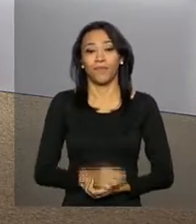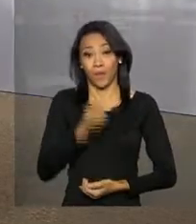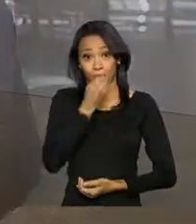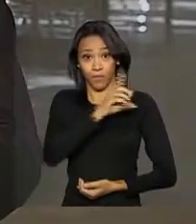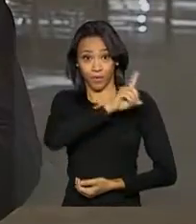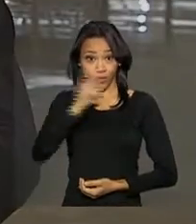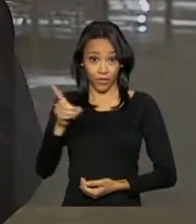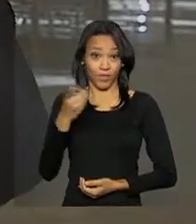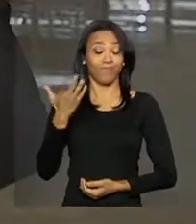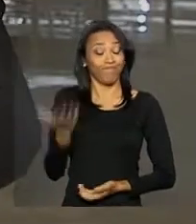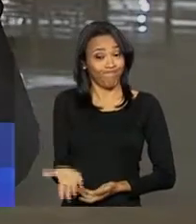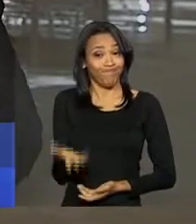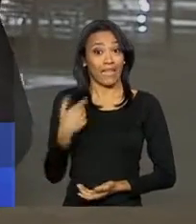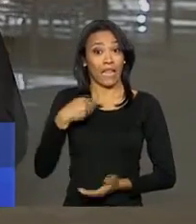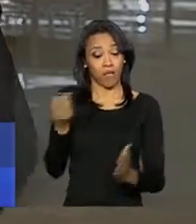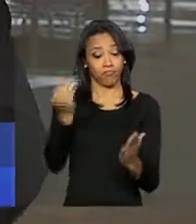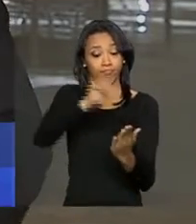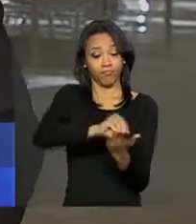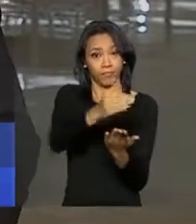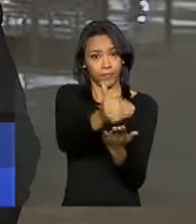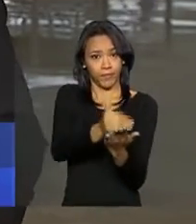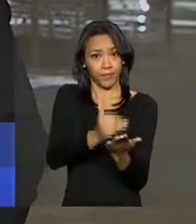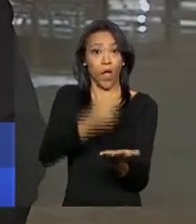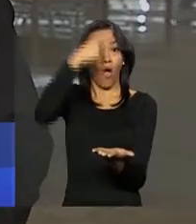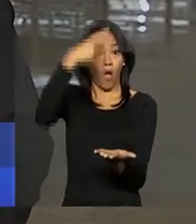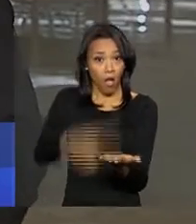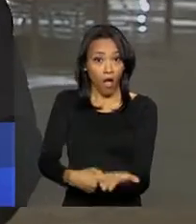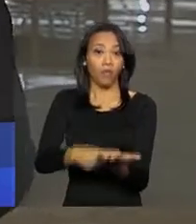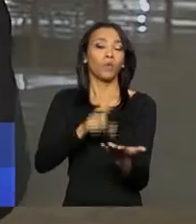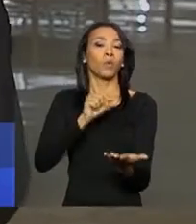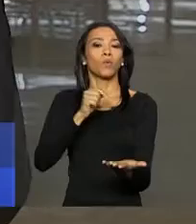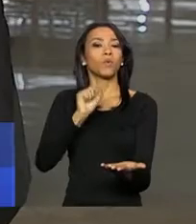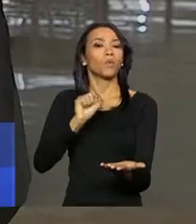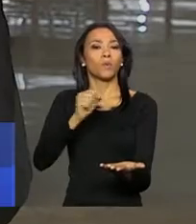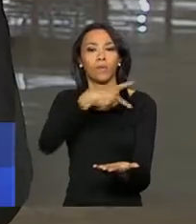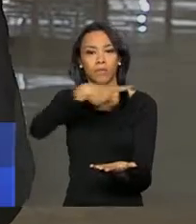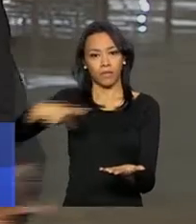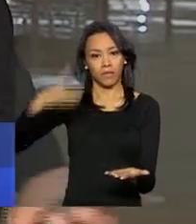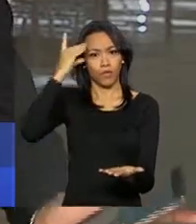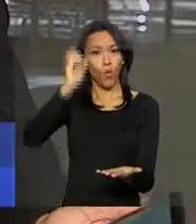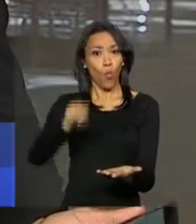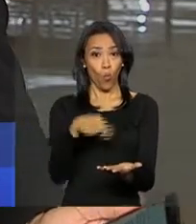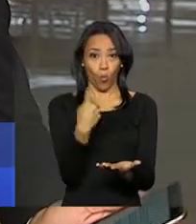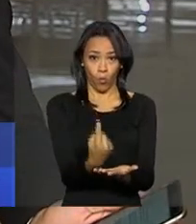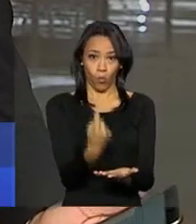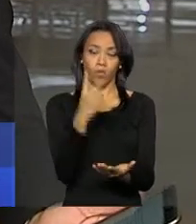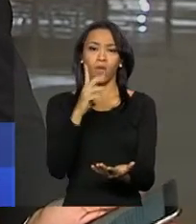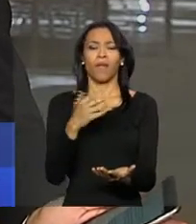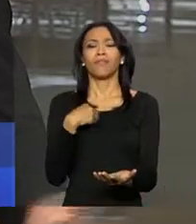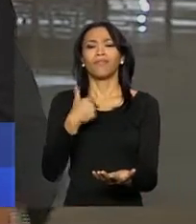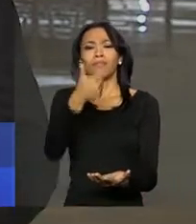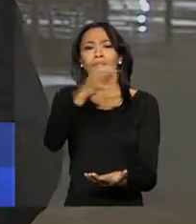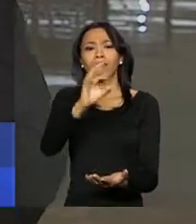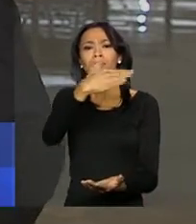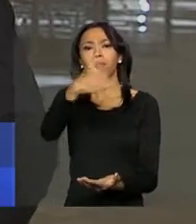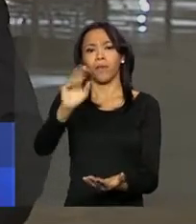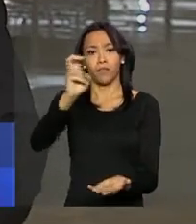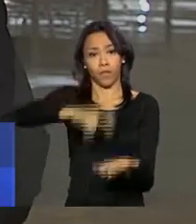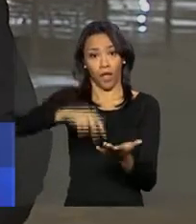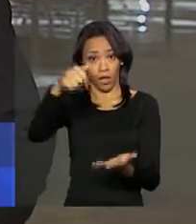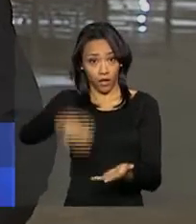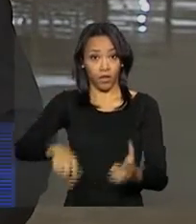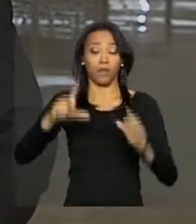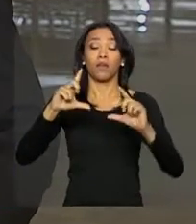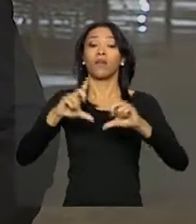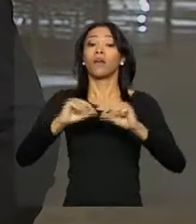bom dia. Olha, por enquanto, na agenda oficial da presidenta Dilma Rousseff, apenas um compromisso. Ela vai se reunir às 10h30 da manhã aqui no Palácio do